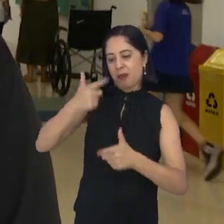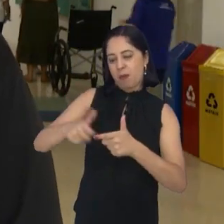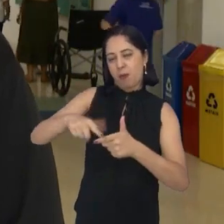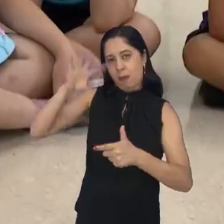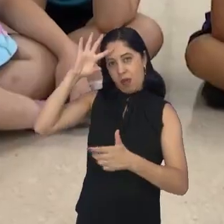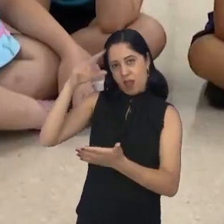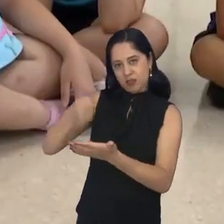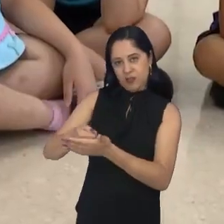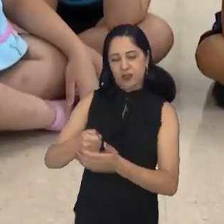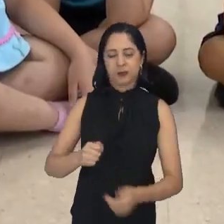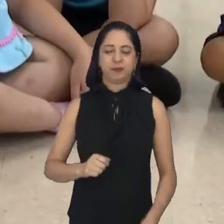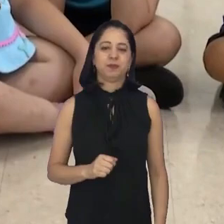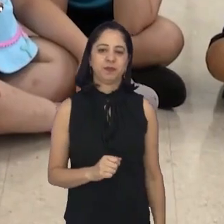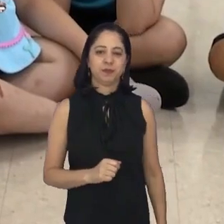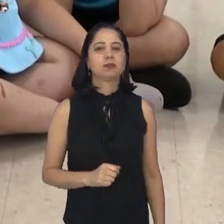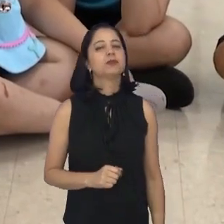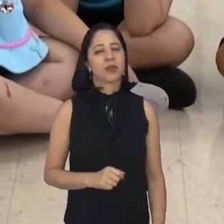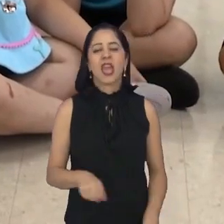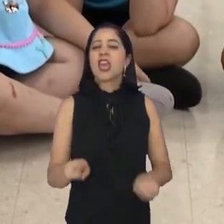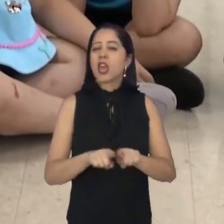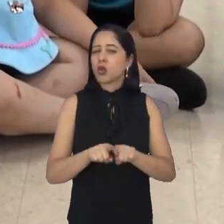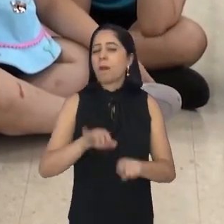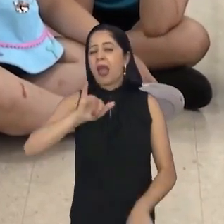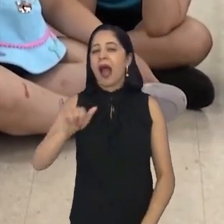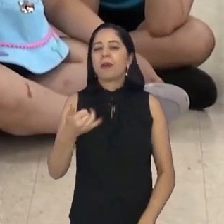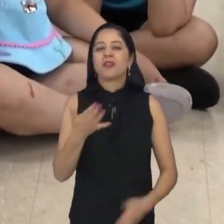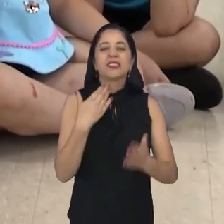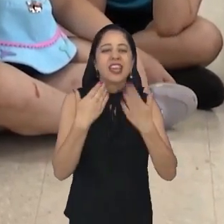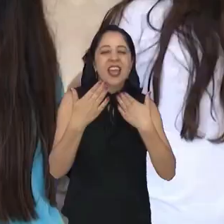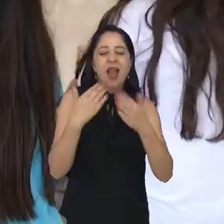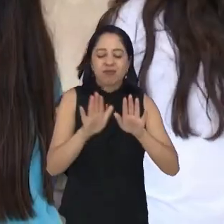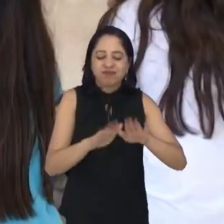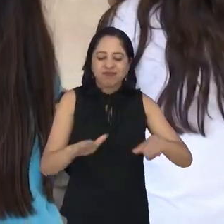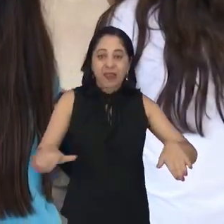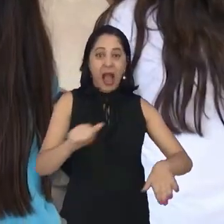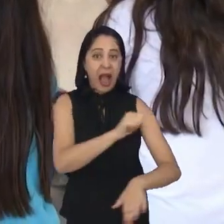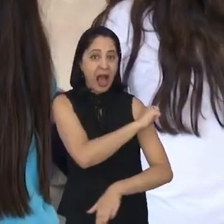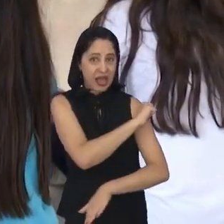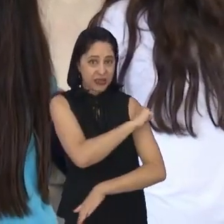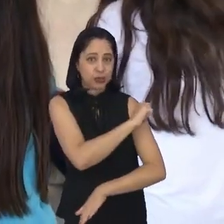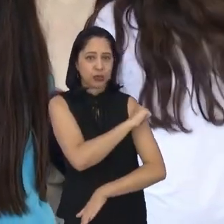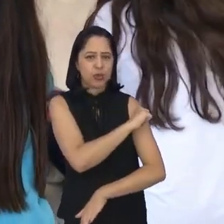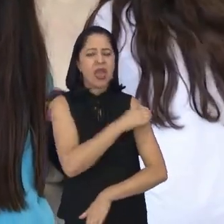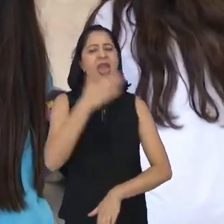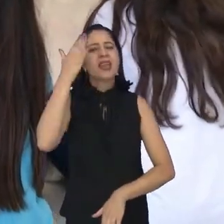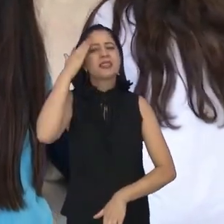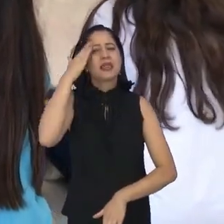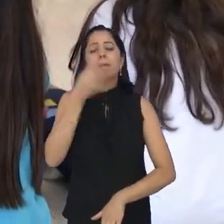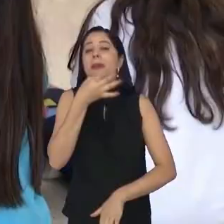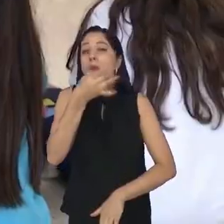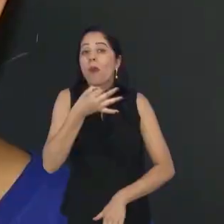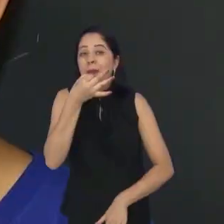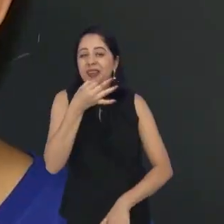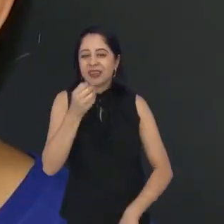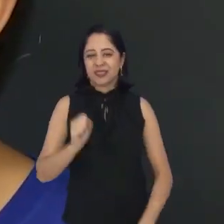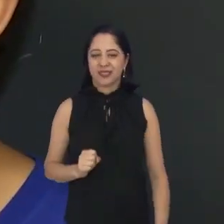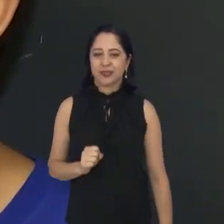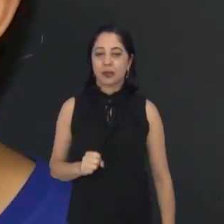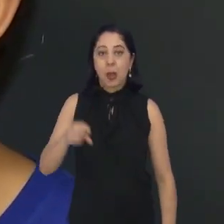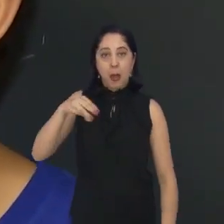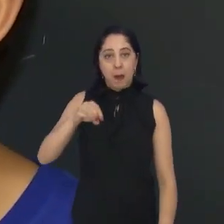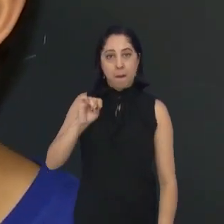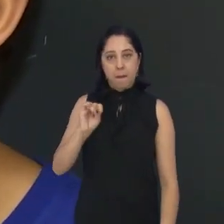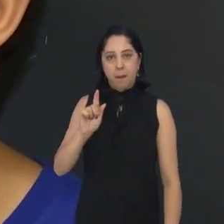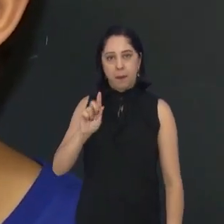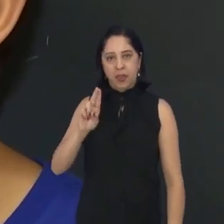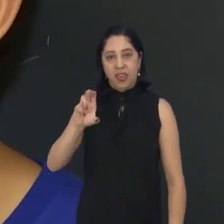conflito. E é claro que eu também aproveitei para conversar com alguns alunos e saber o que eles acham sobre tudo isso. O Miguel, por